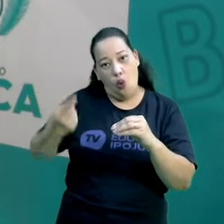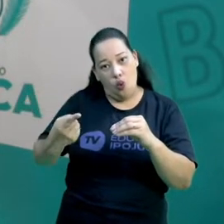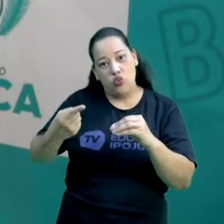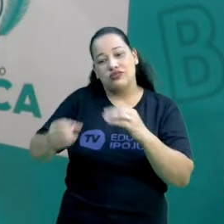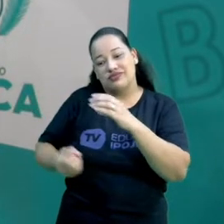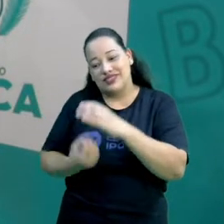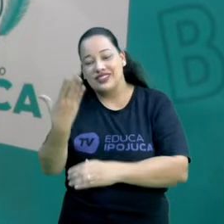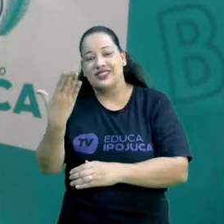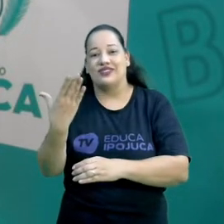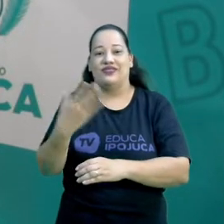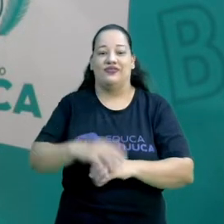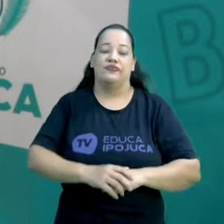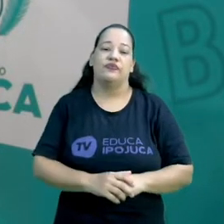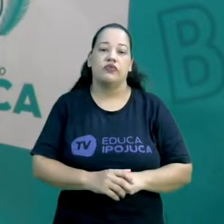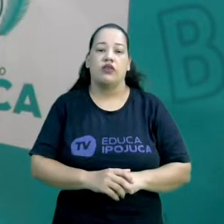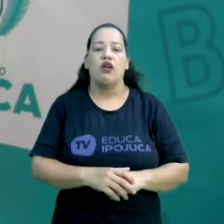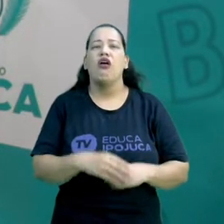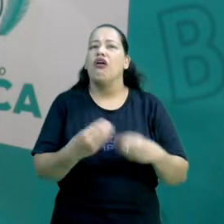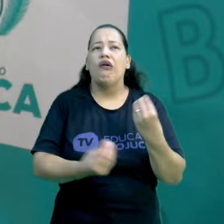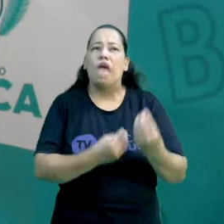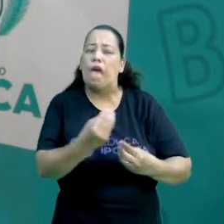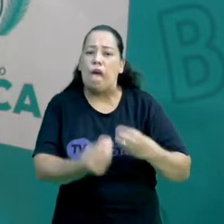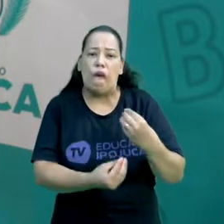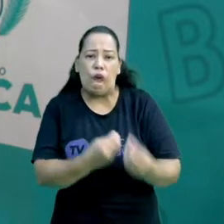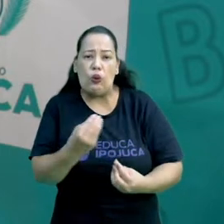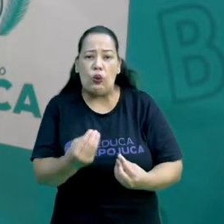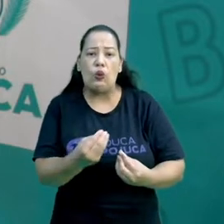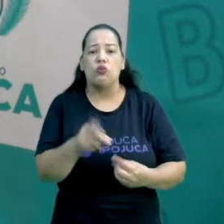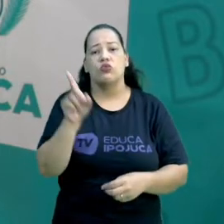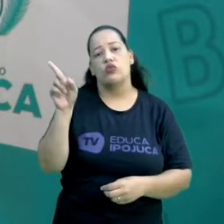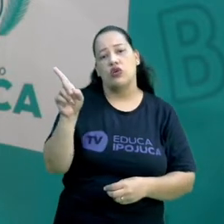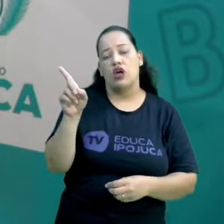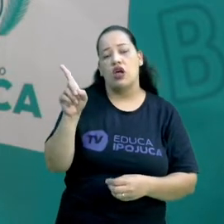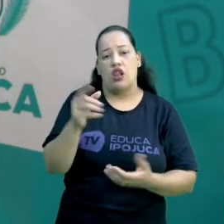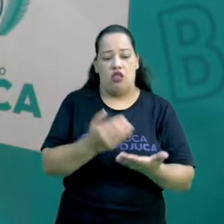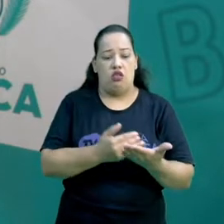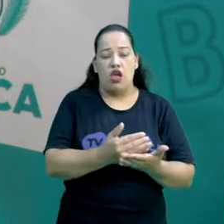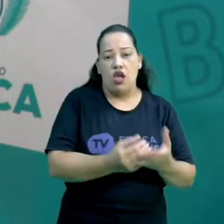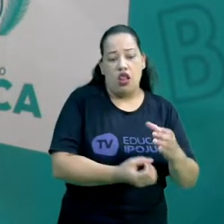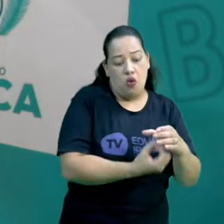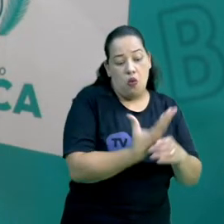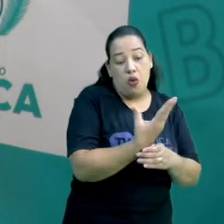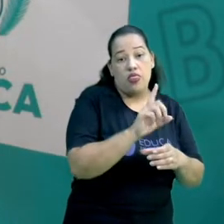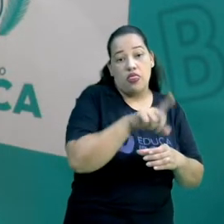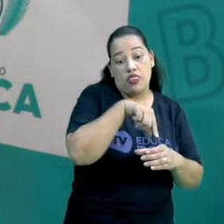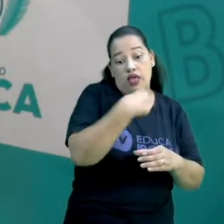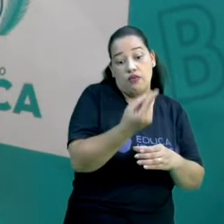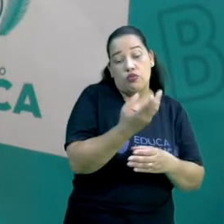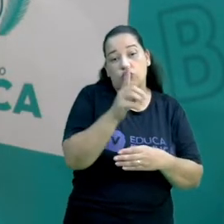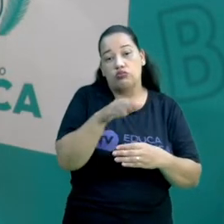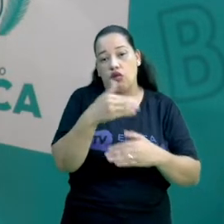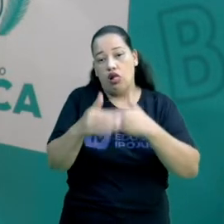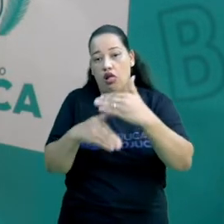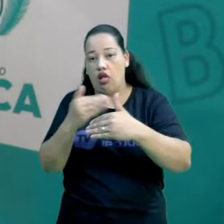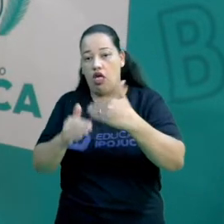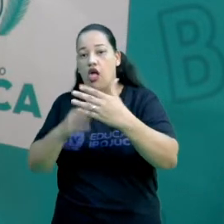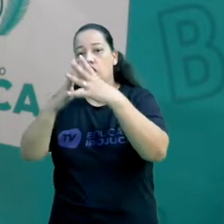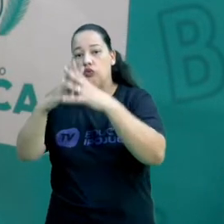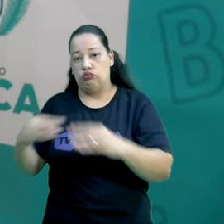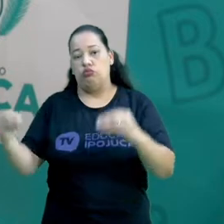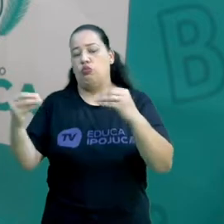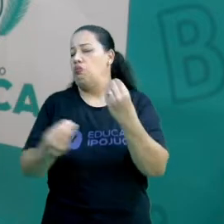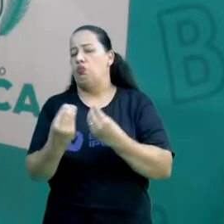Como é que ocorre o ciclo de vida de uma estrela? Desde o seu nascimento até a morte, certo? Então,